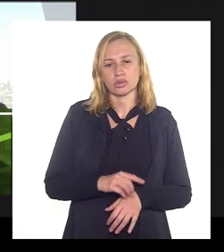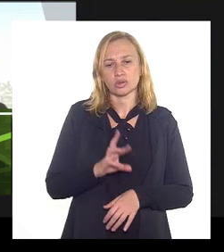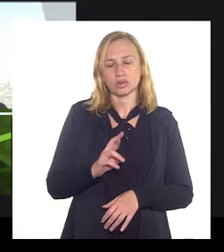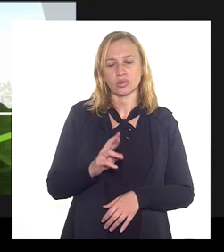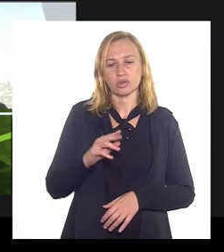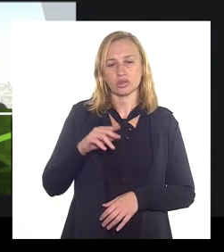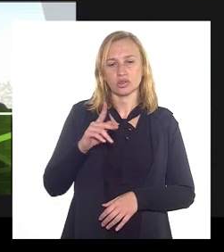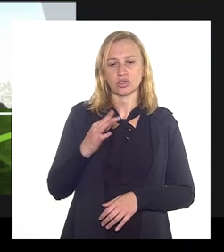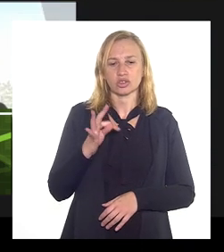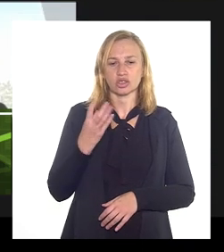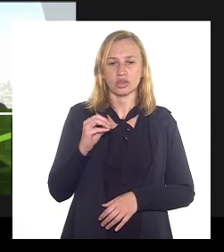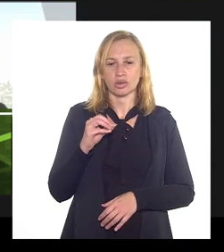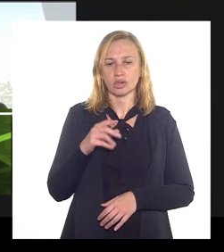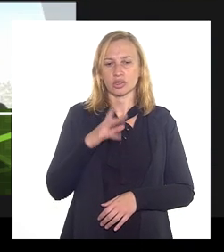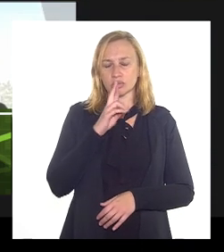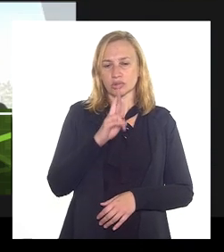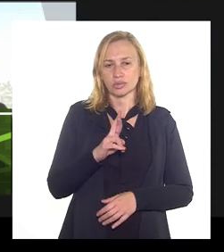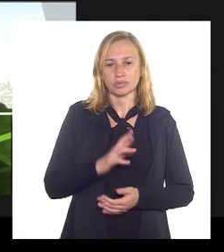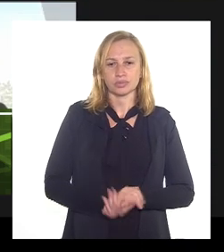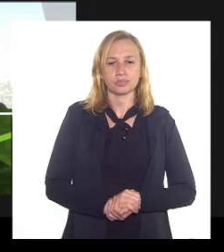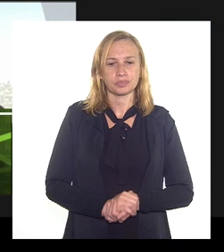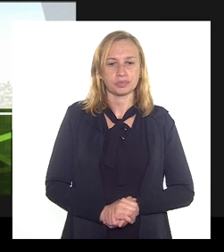ANP responder, por favor.